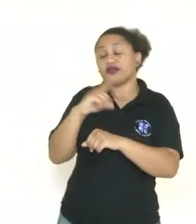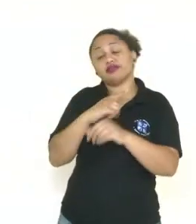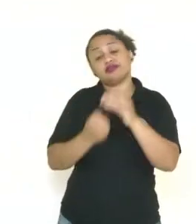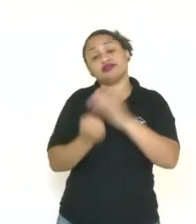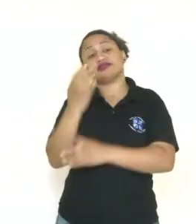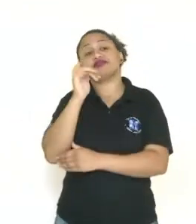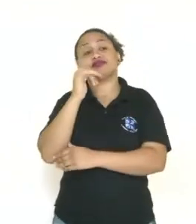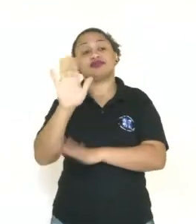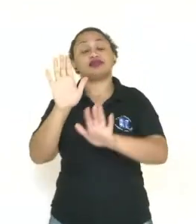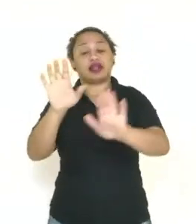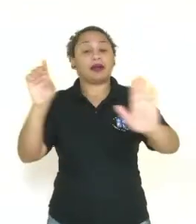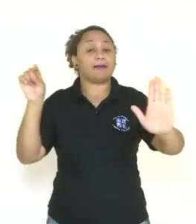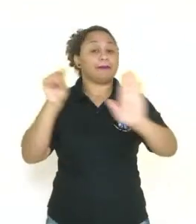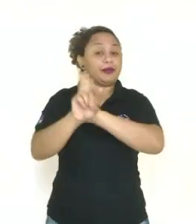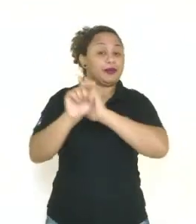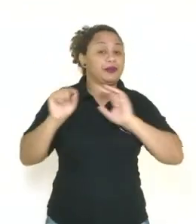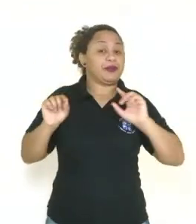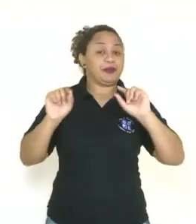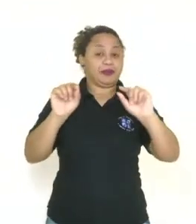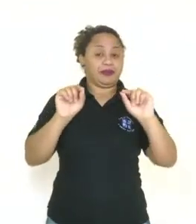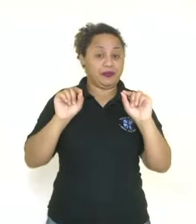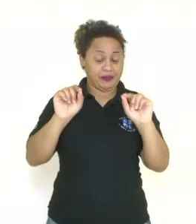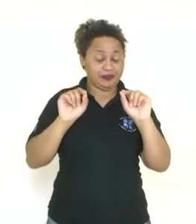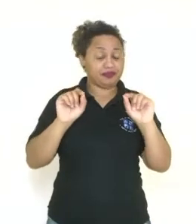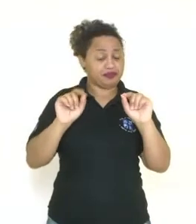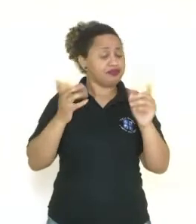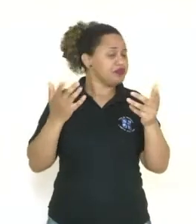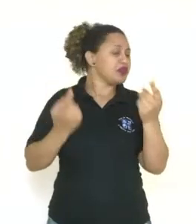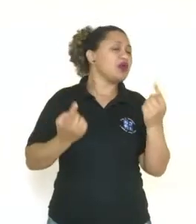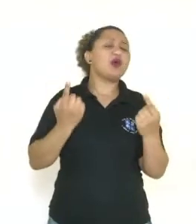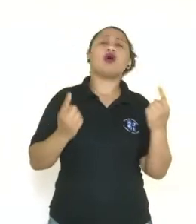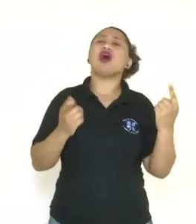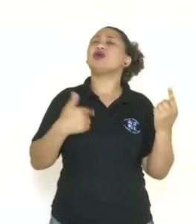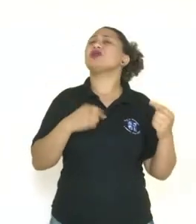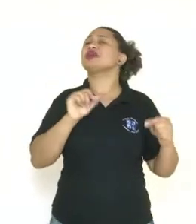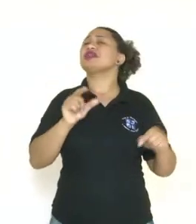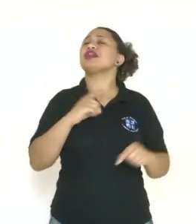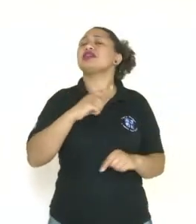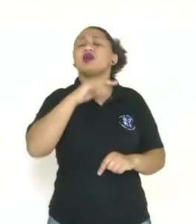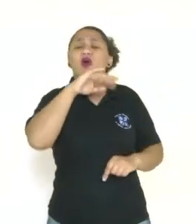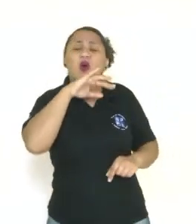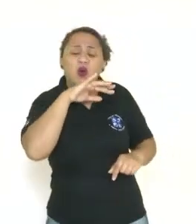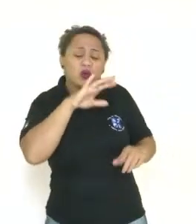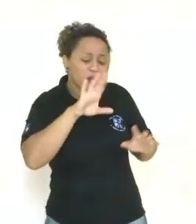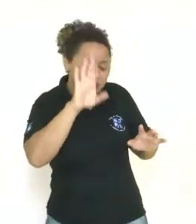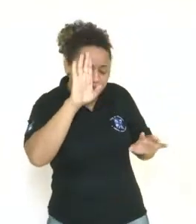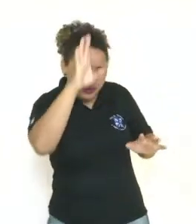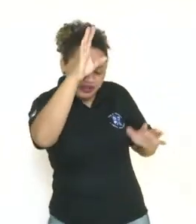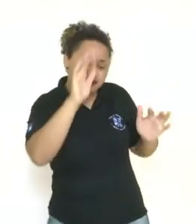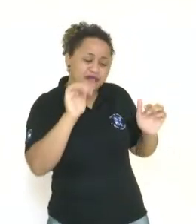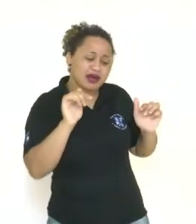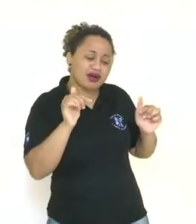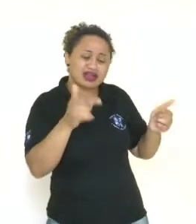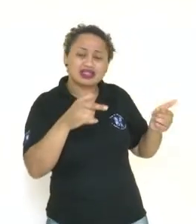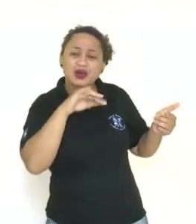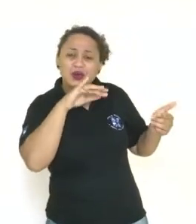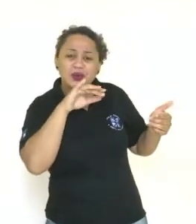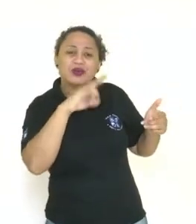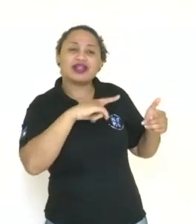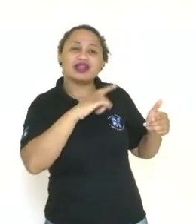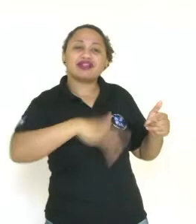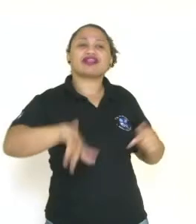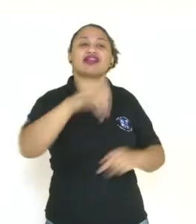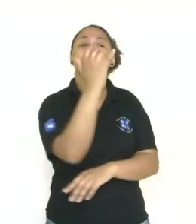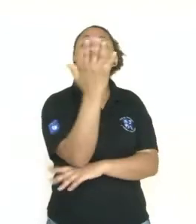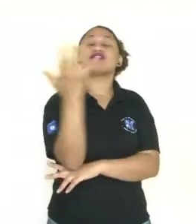Aí a pergunta foi, né? Dessa atividade, qual seria a principal, a maior desvantagem